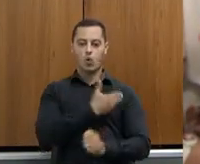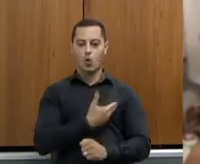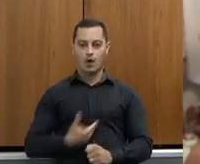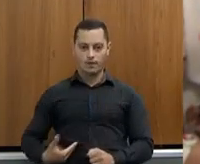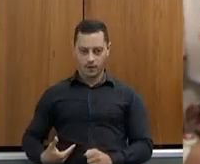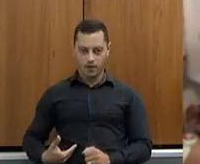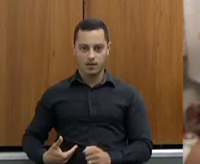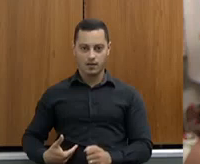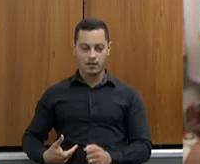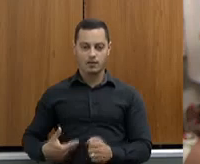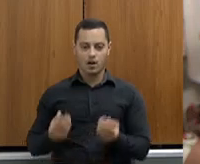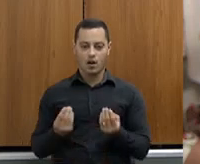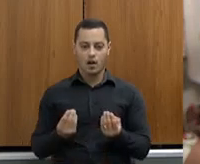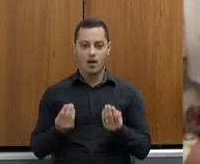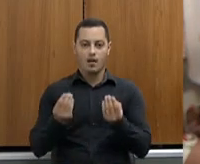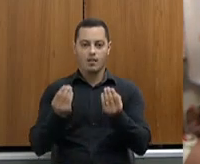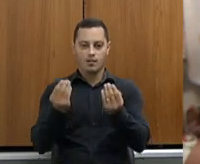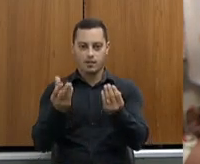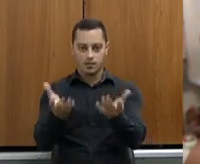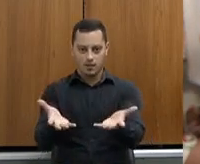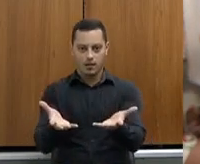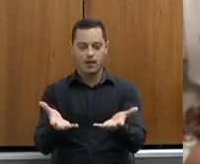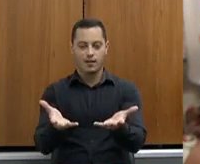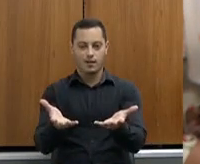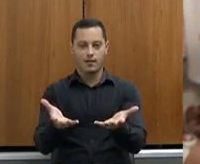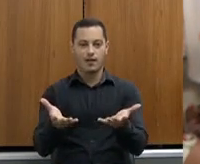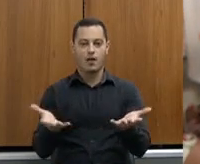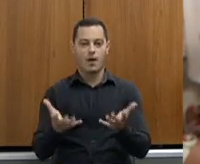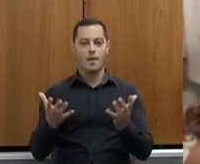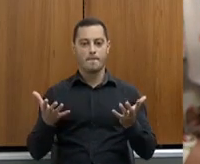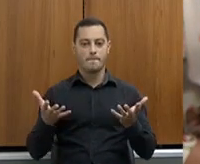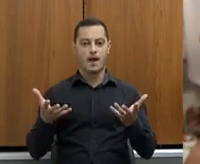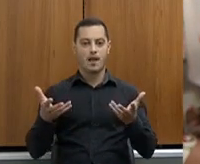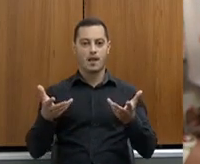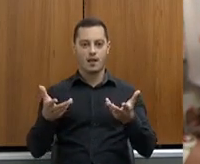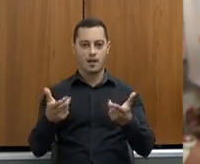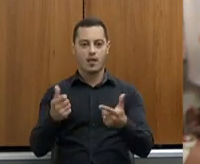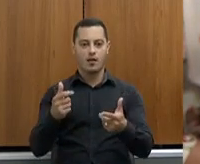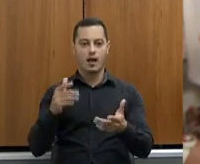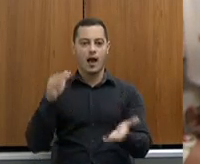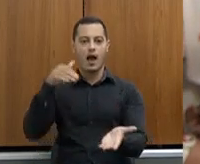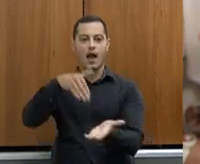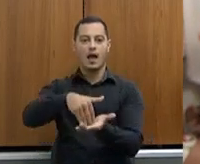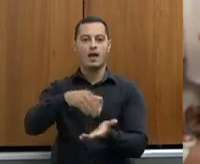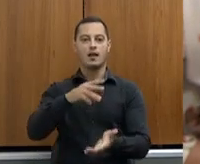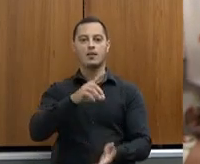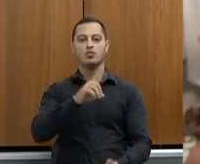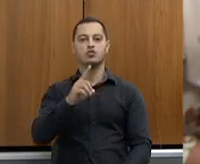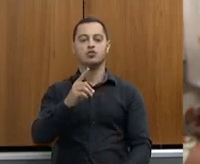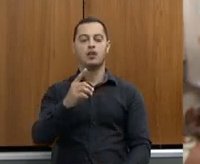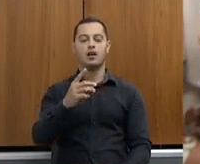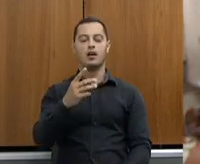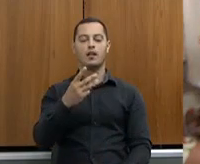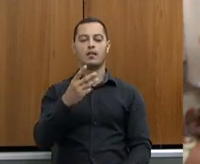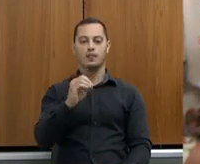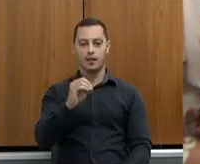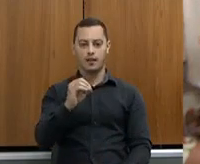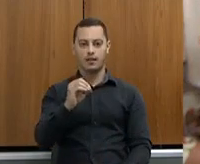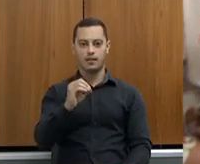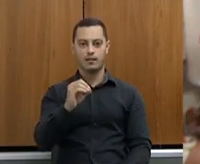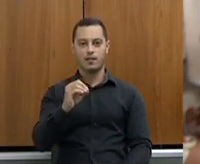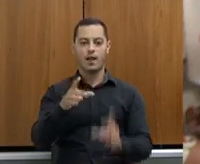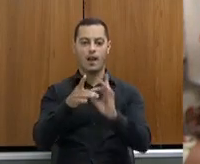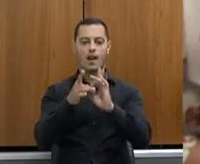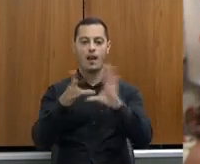entregando essa questão, essa entrega maravilhosa agora, terminando dia 30 de dezembro, 23, livre de febre